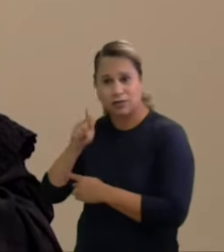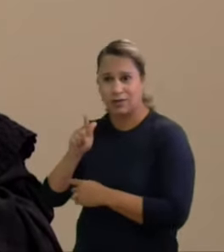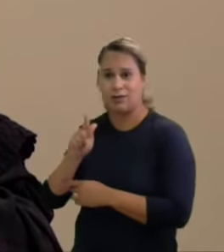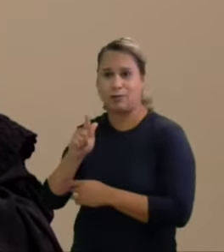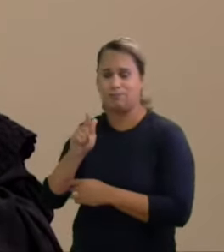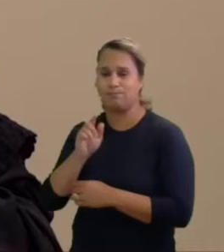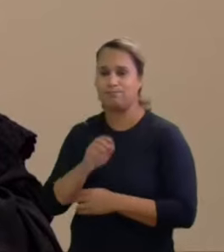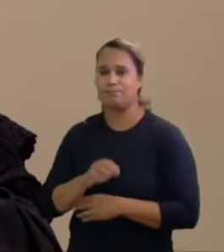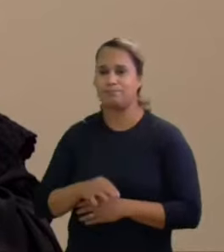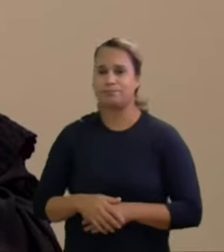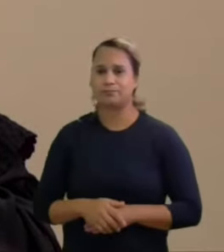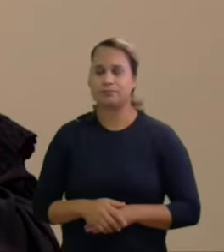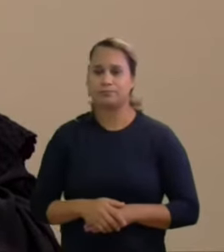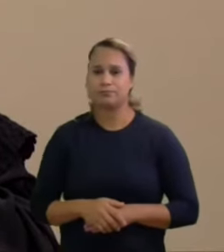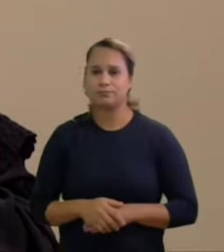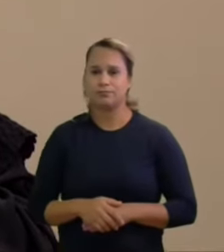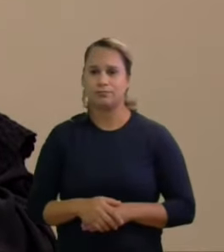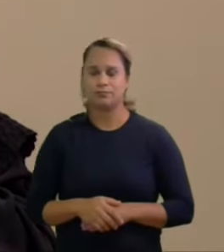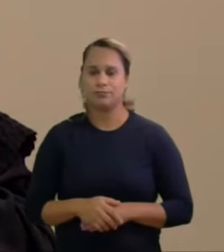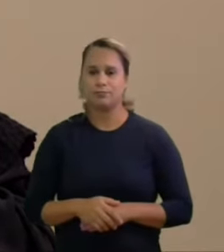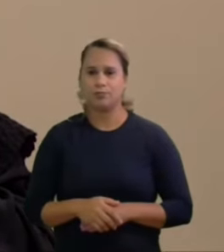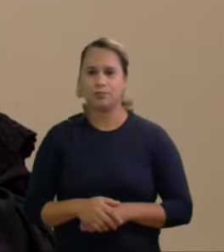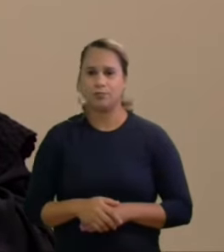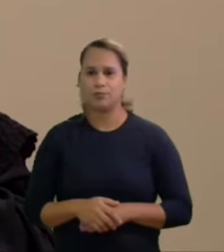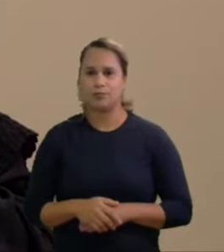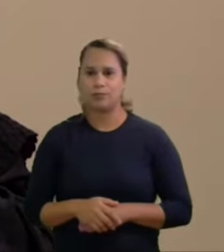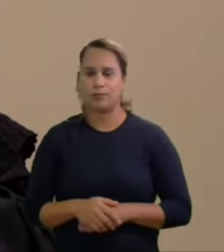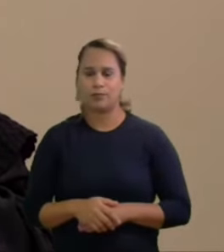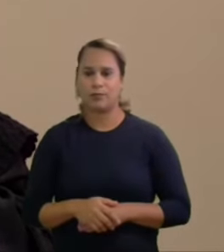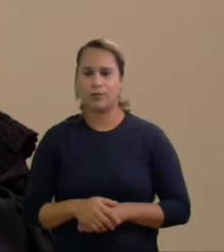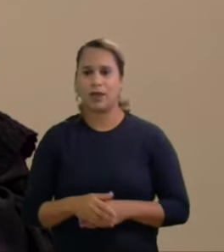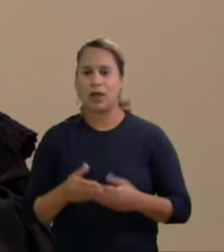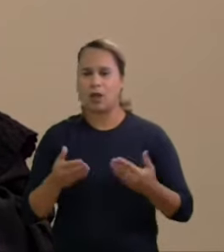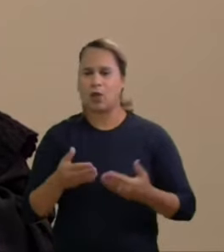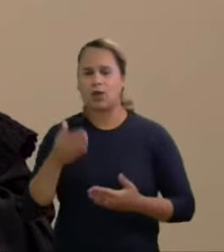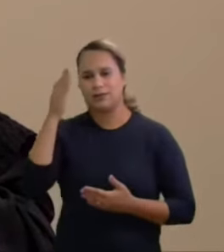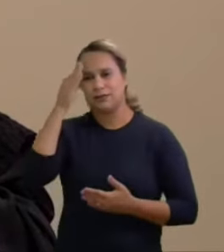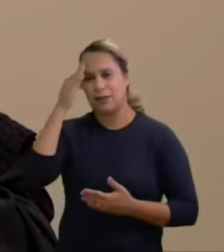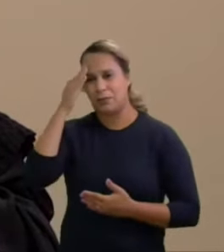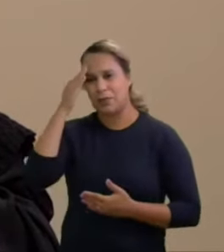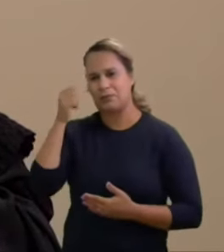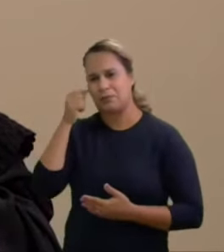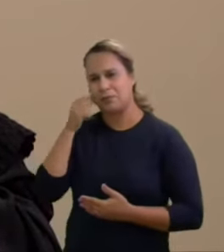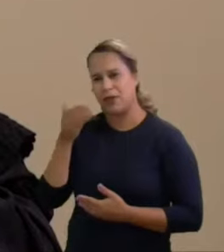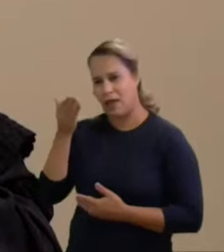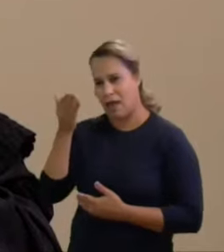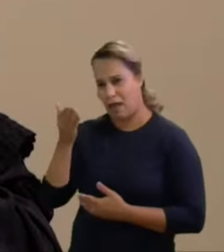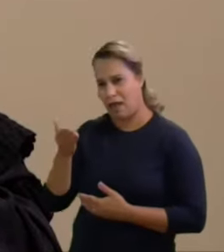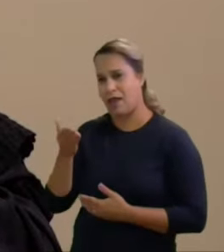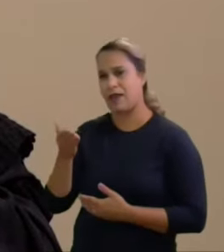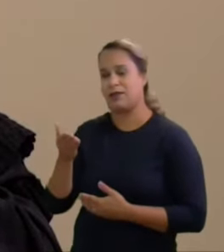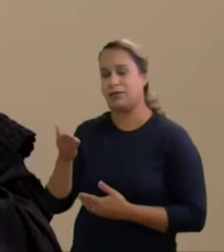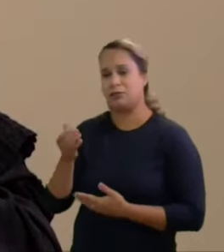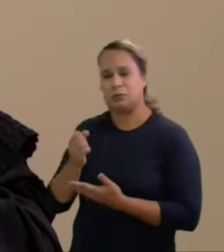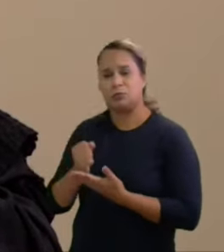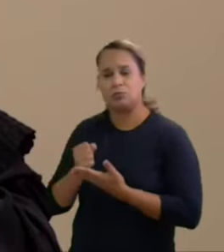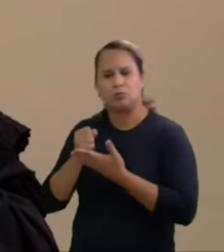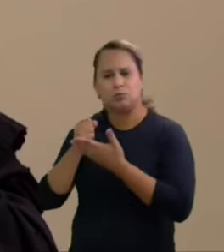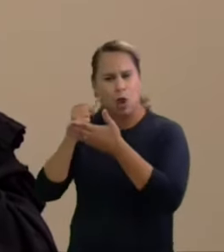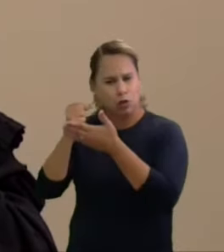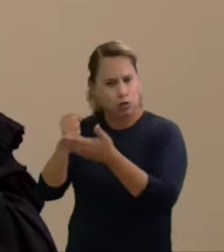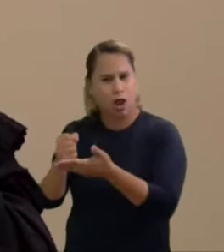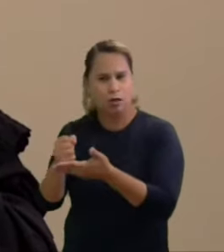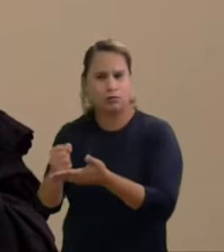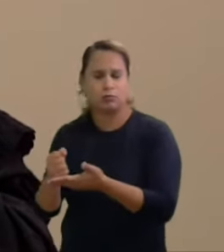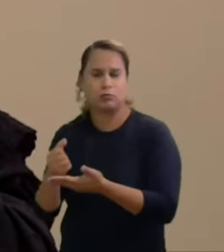votos valendo-se evidentemente em capital político do ex-marido juiz que agora sabemos efetivamente transbordou as fronteiras e foi para o seu estado foi para fora